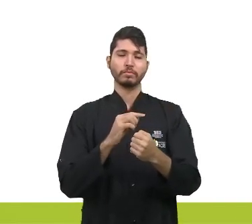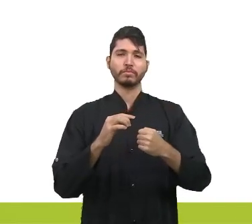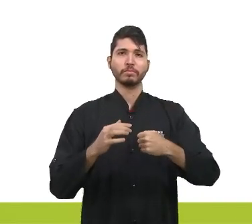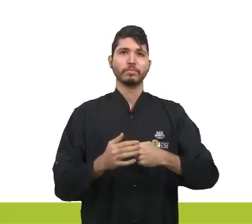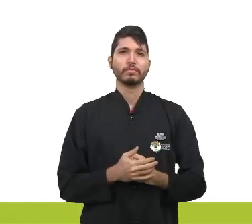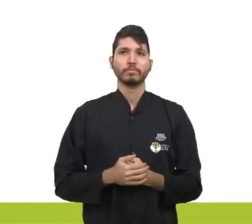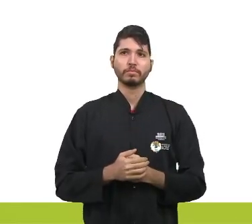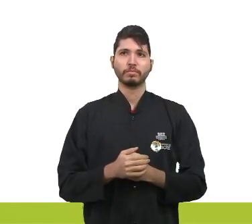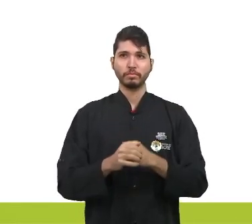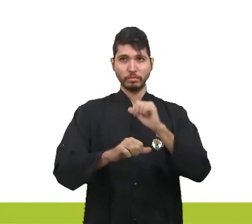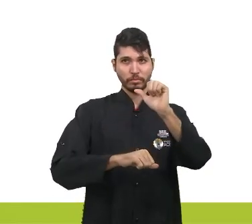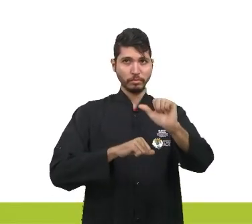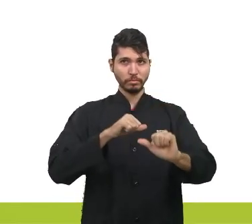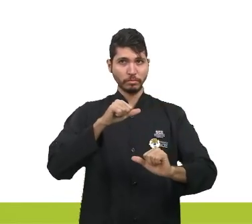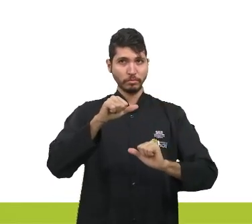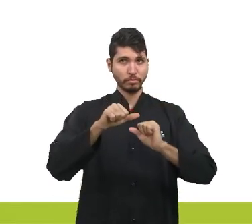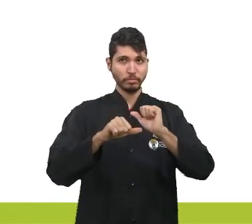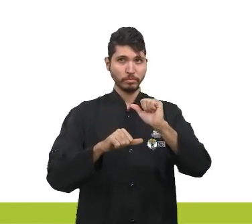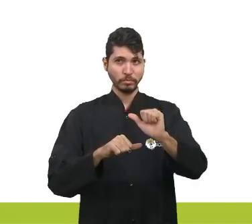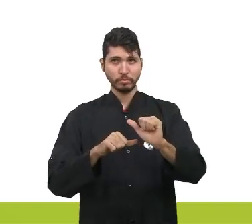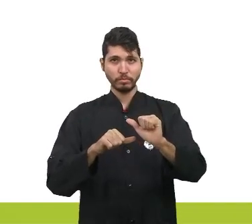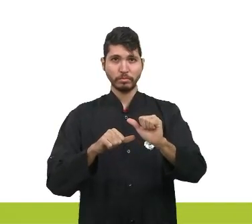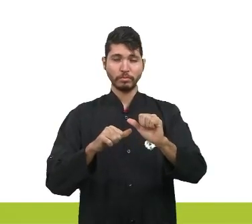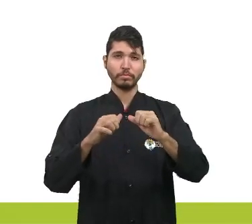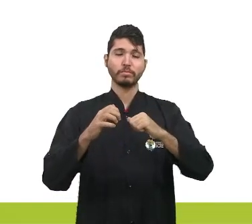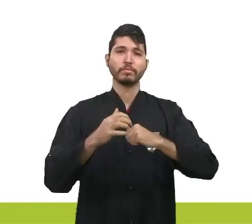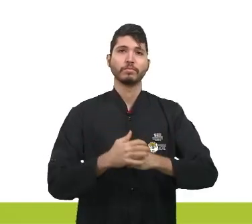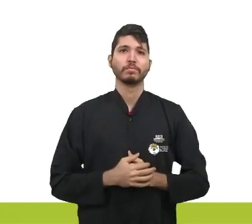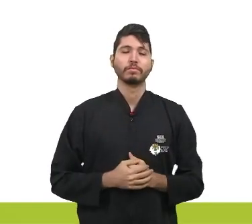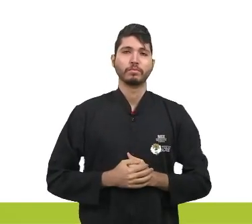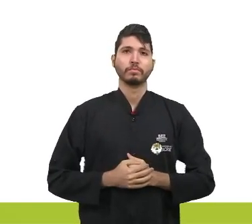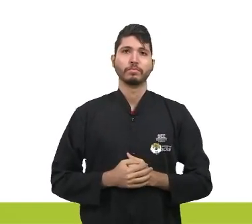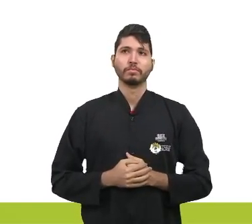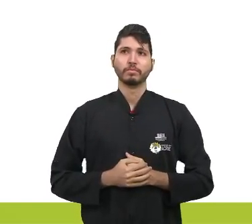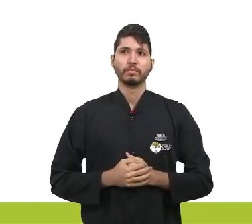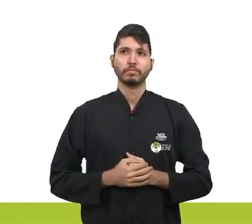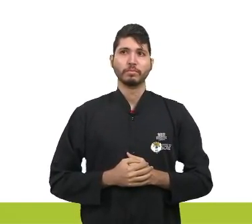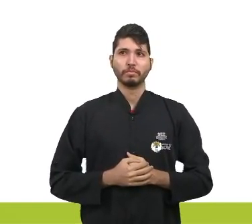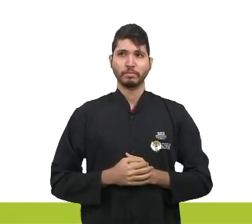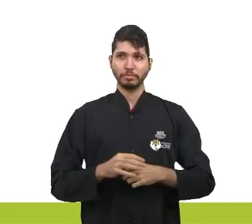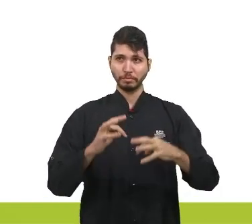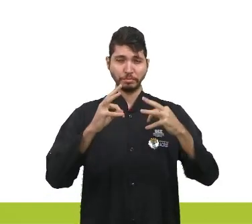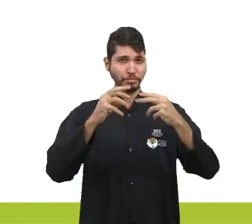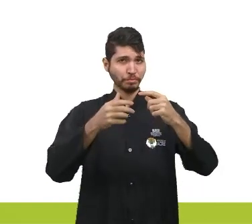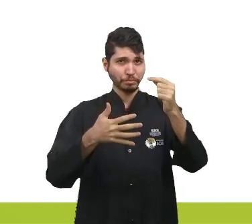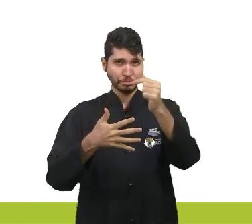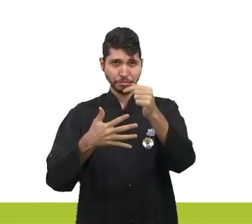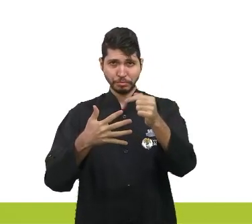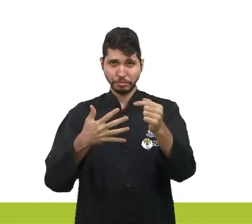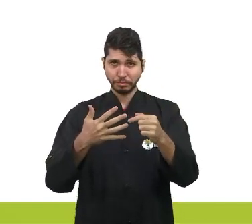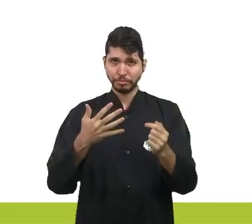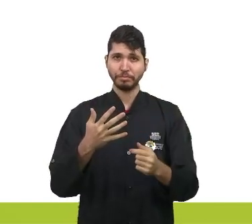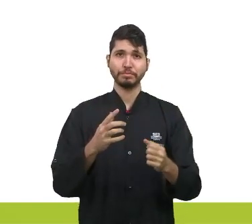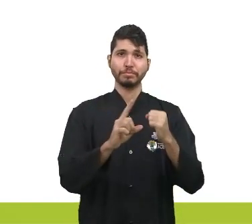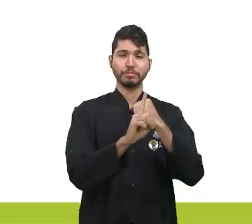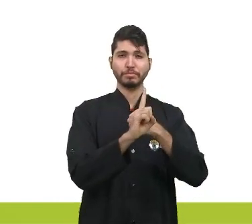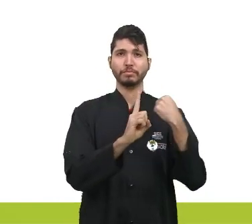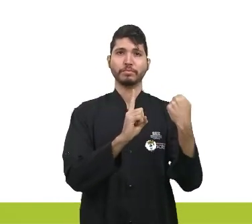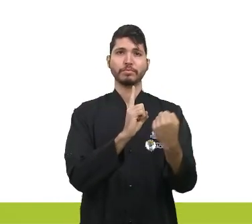mudança em diferentes graus está impressa em todos os aspectos da ordem social,